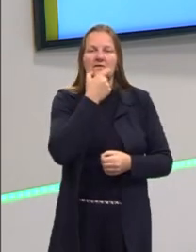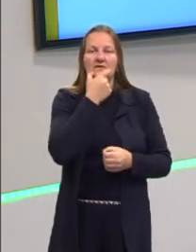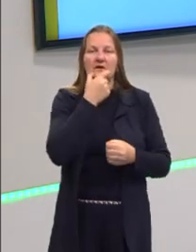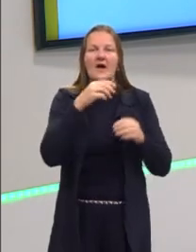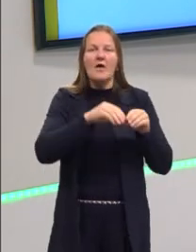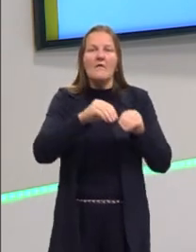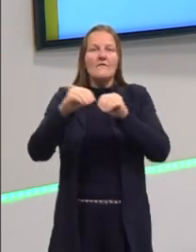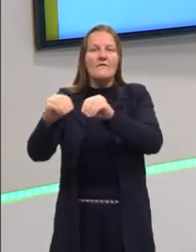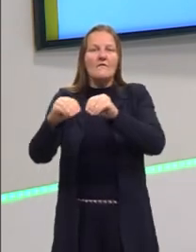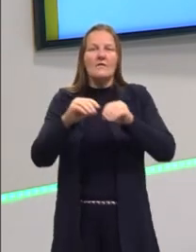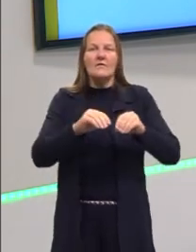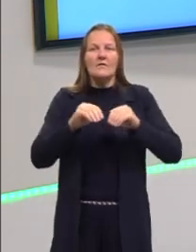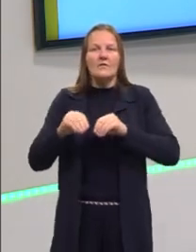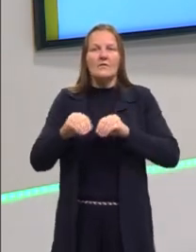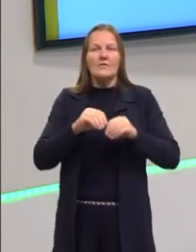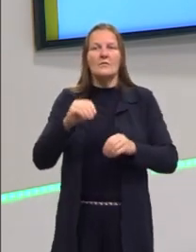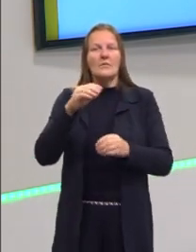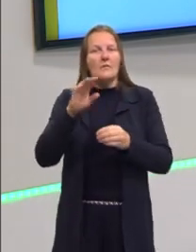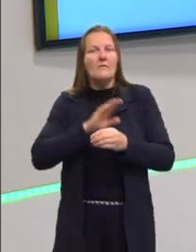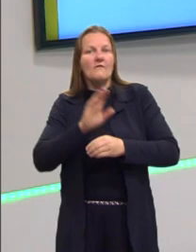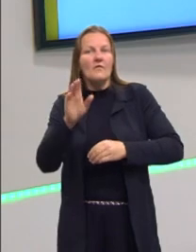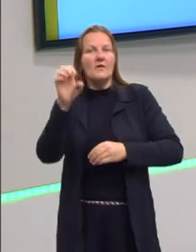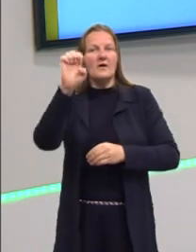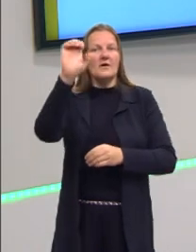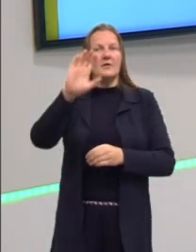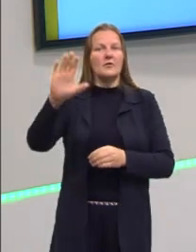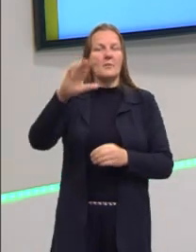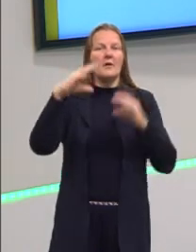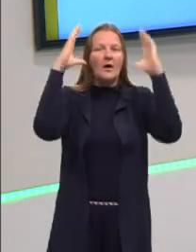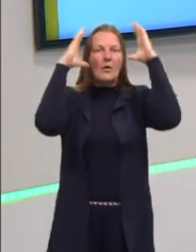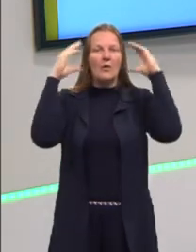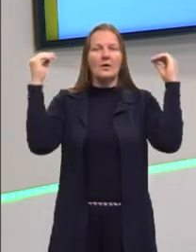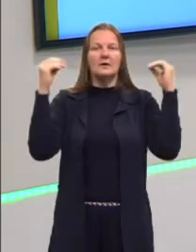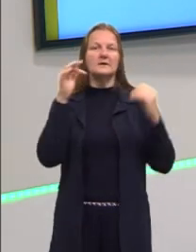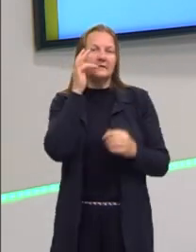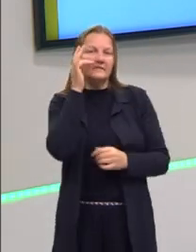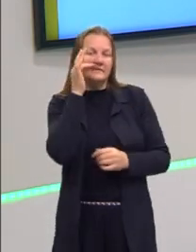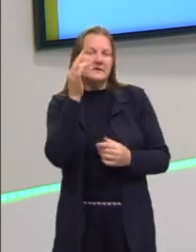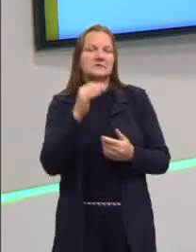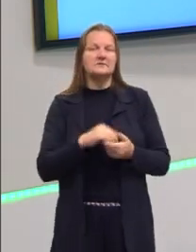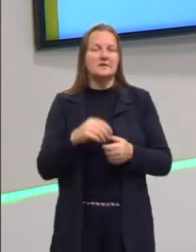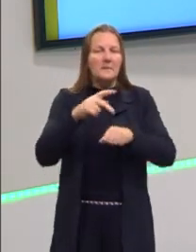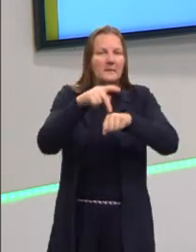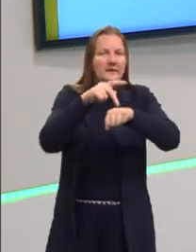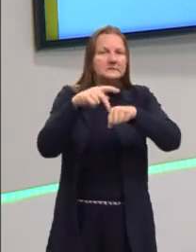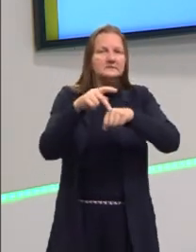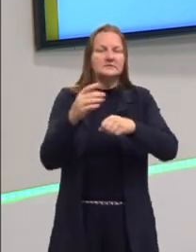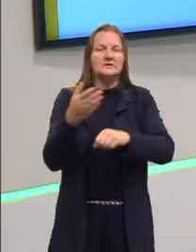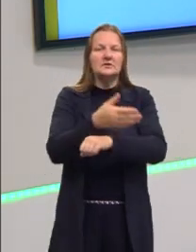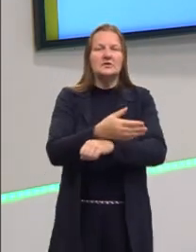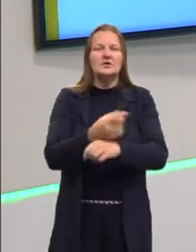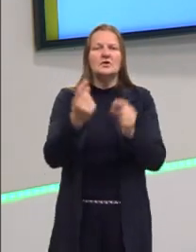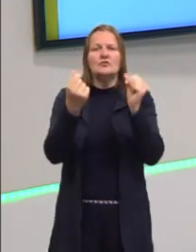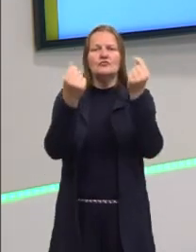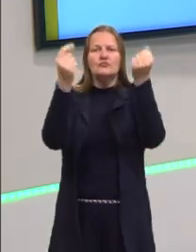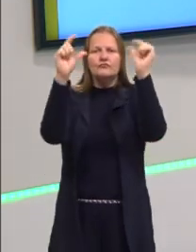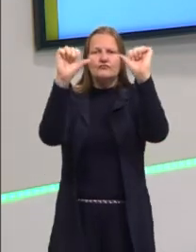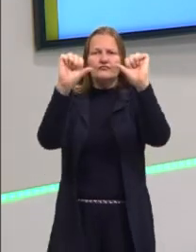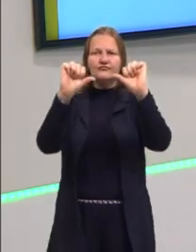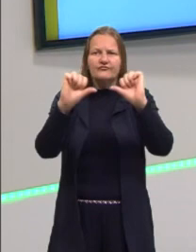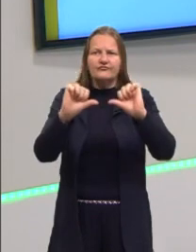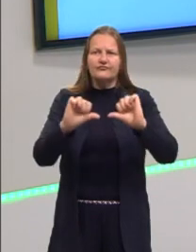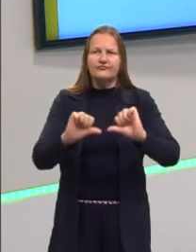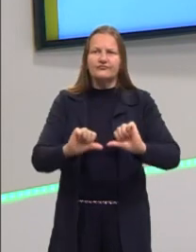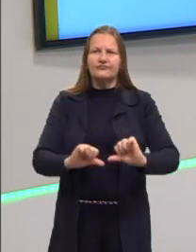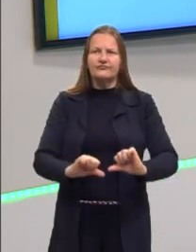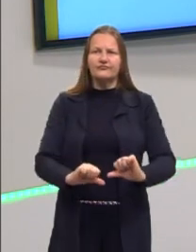para o território europeu, principalmente para a Holanda, França, entre outros países, tá? Crise de abastecimento devido